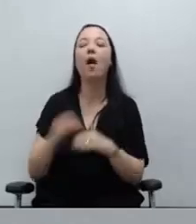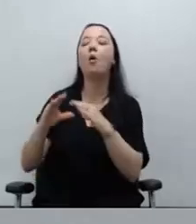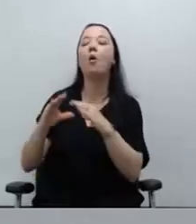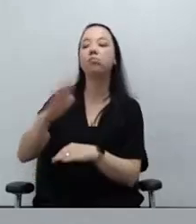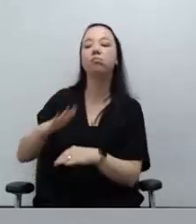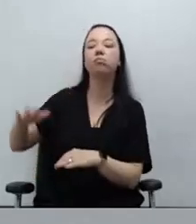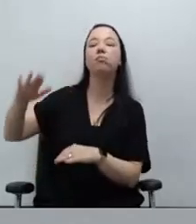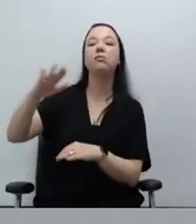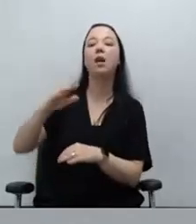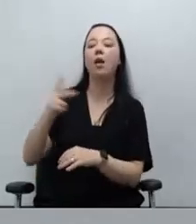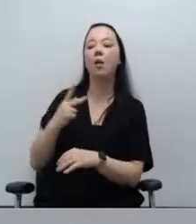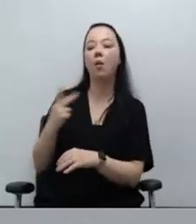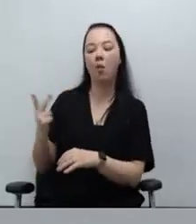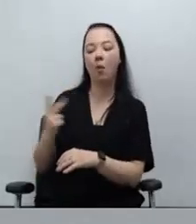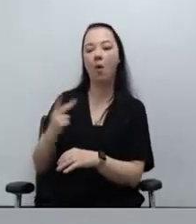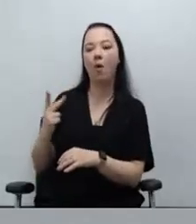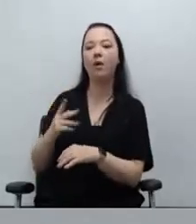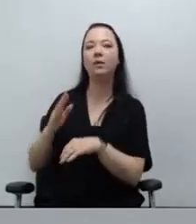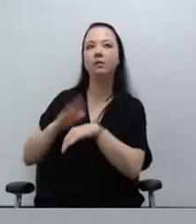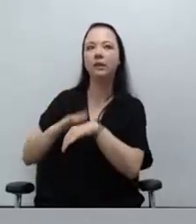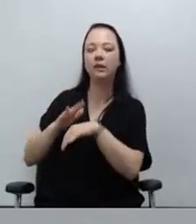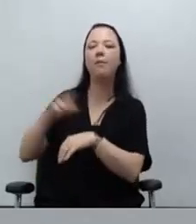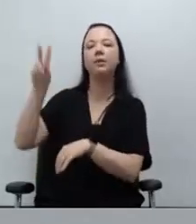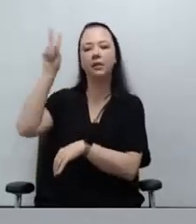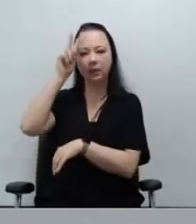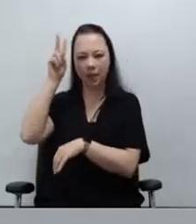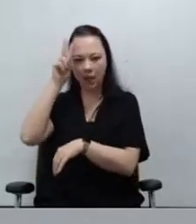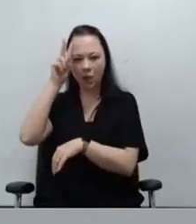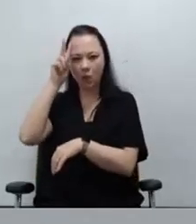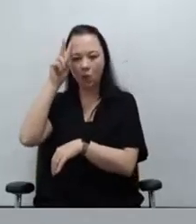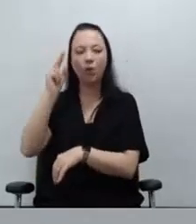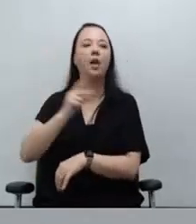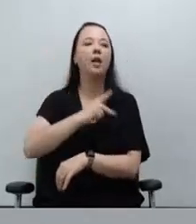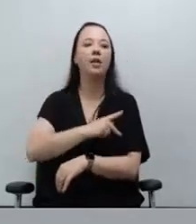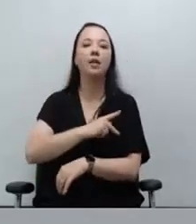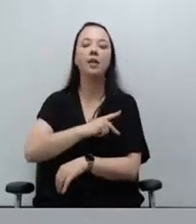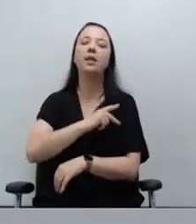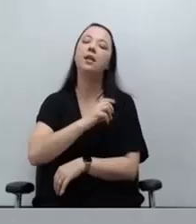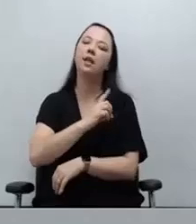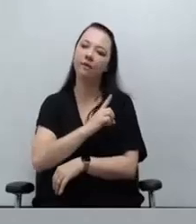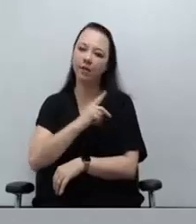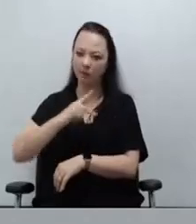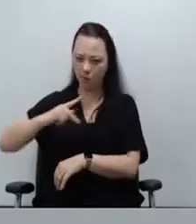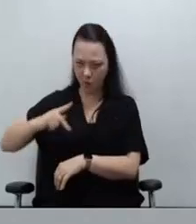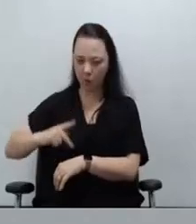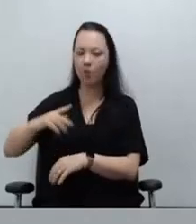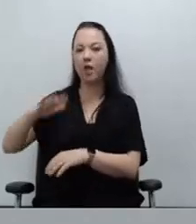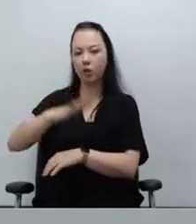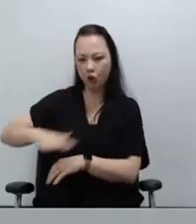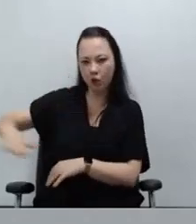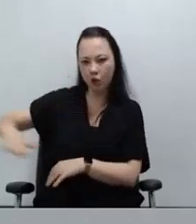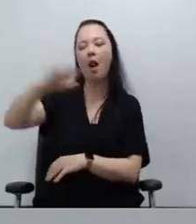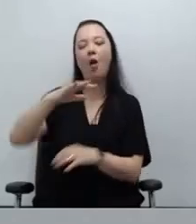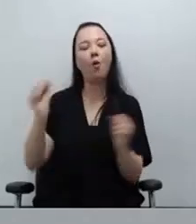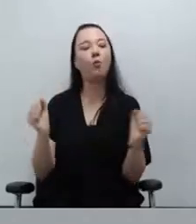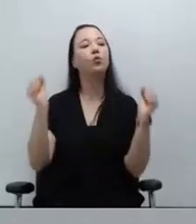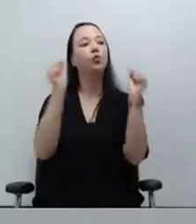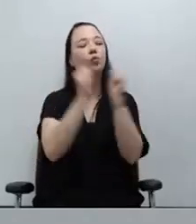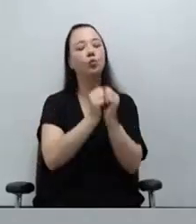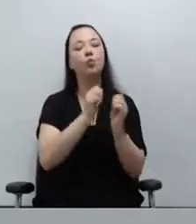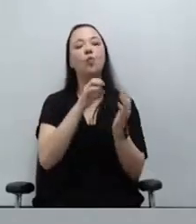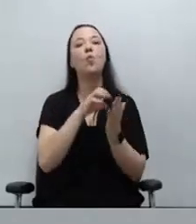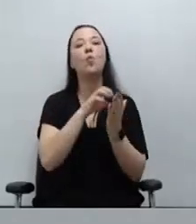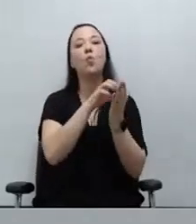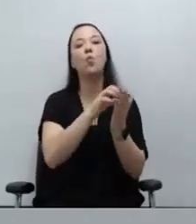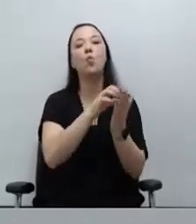com, nós fizemos na segunda-feira, a Defensoria Pública Geral, em conjunto com o Núcleo de Direitos Humanos.